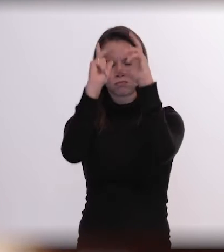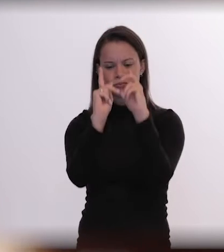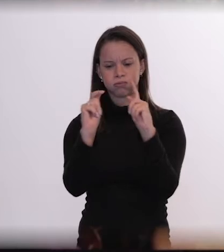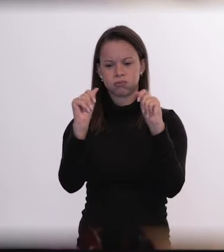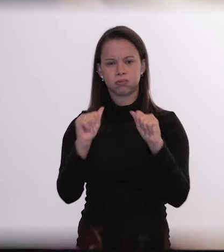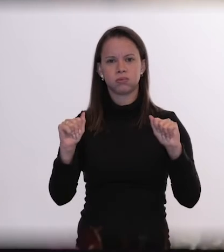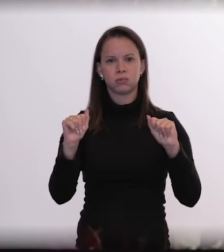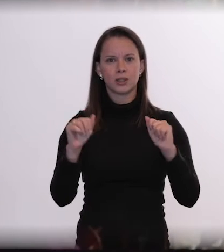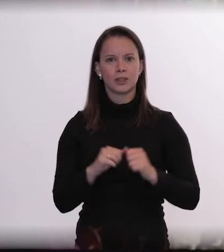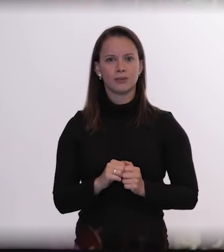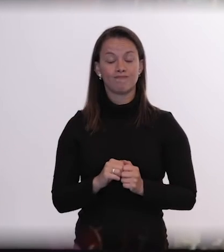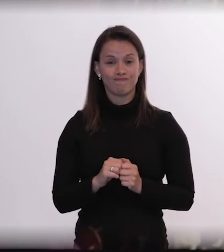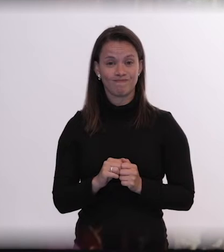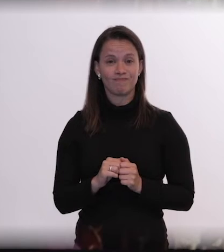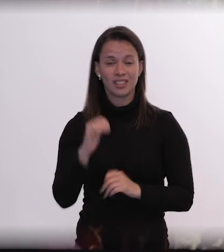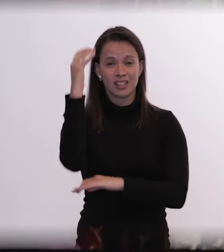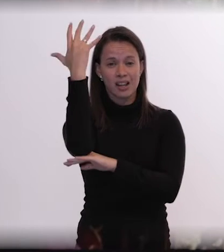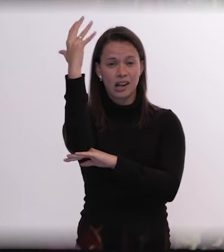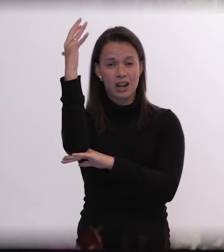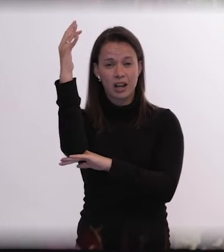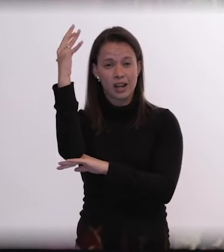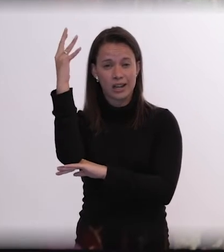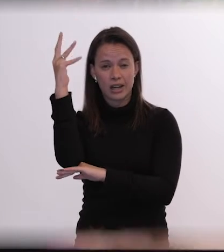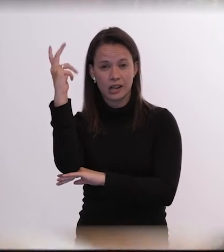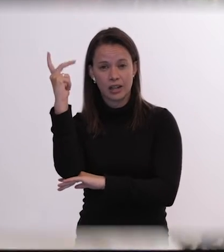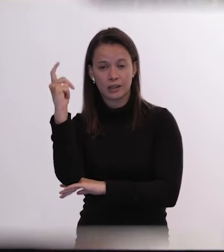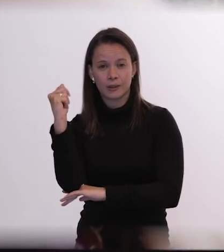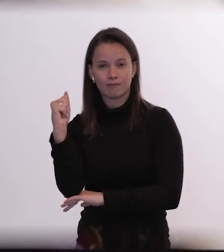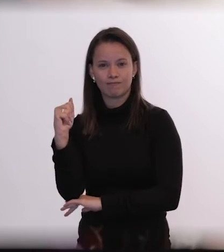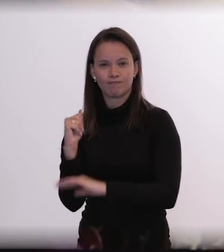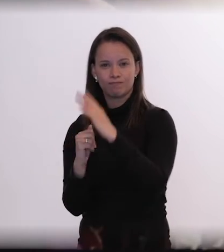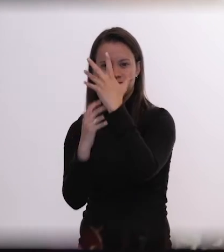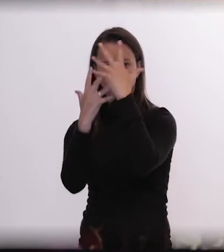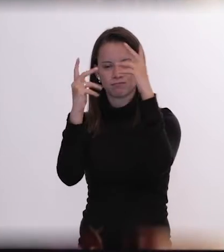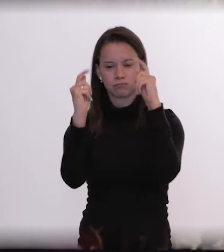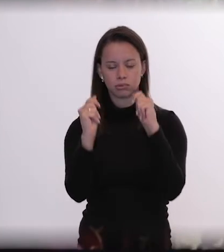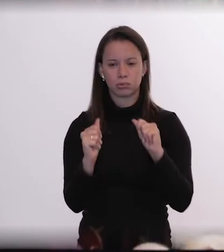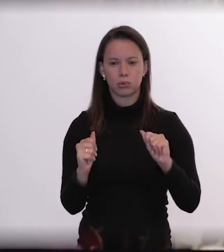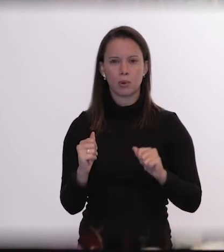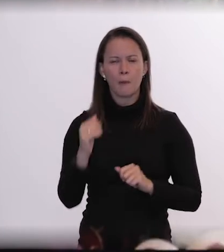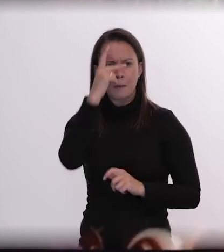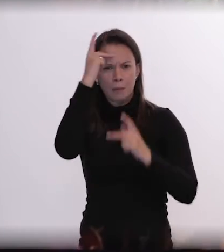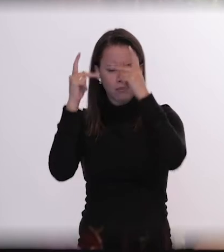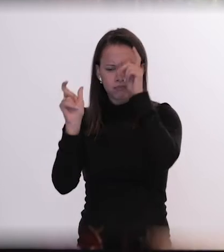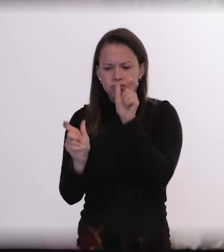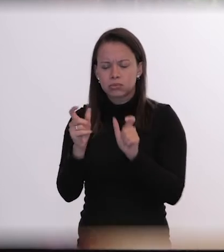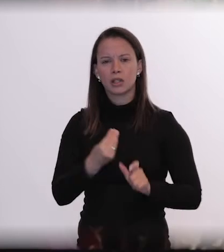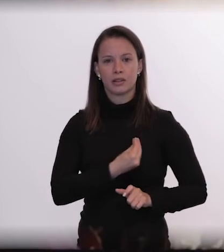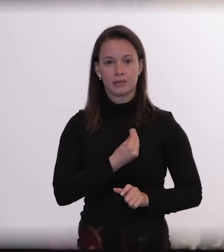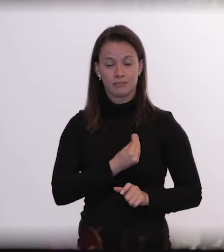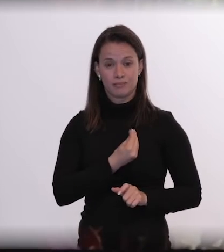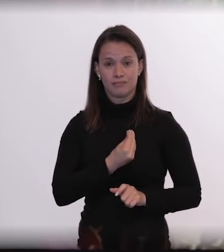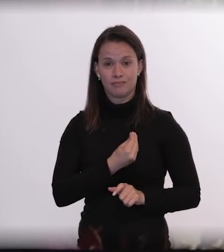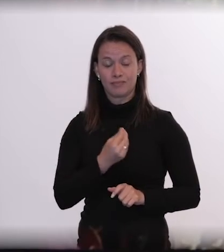justamente ruínas da floresta. muitas das pessoas que vivem em Altamira são pessoas que